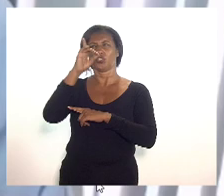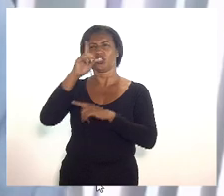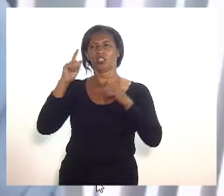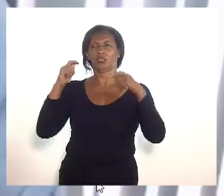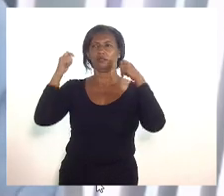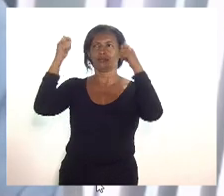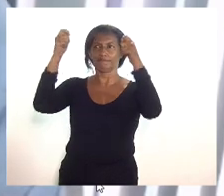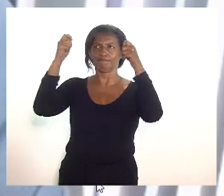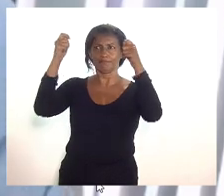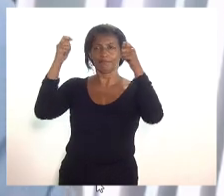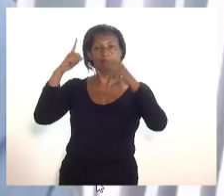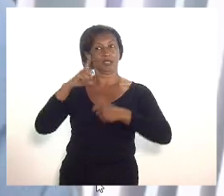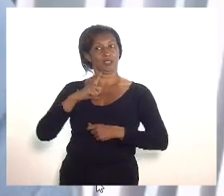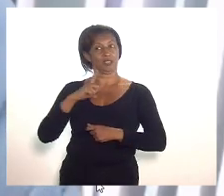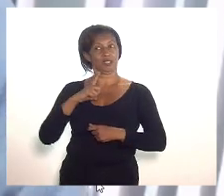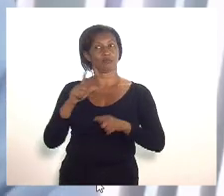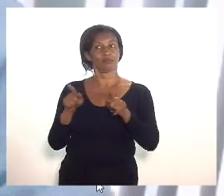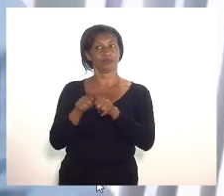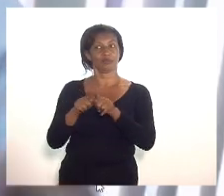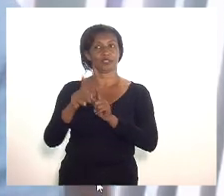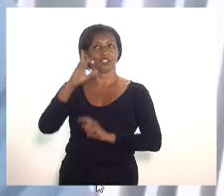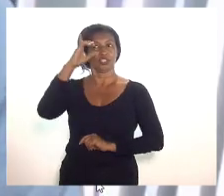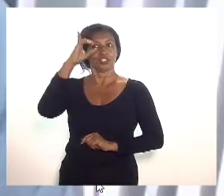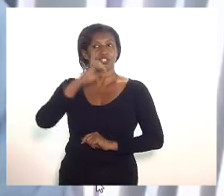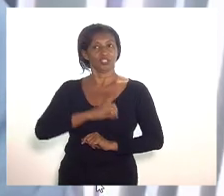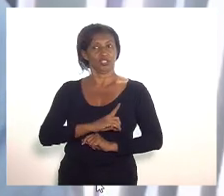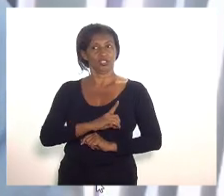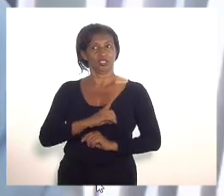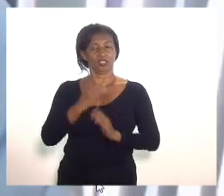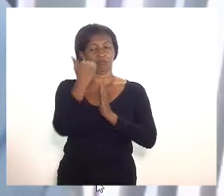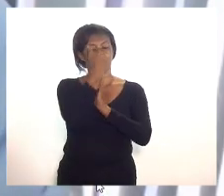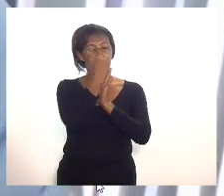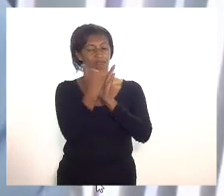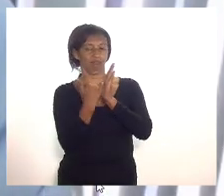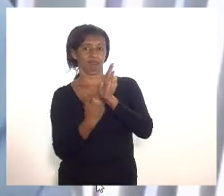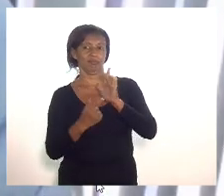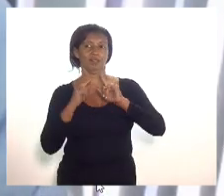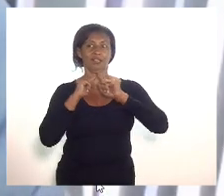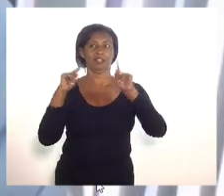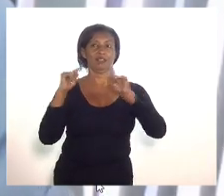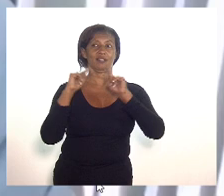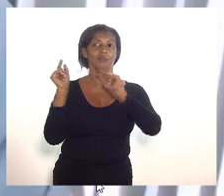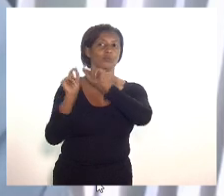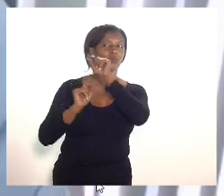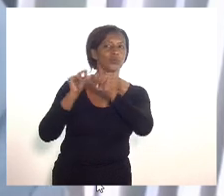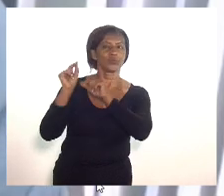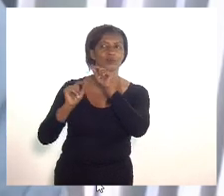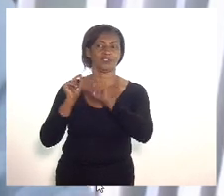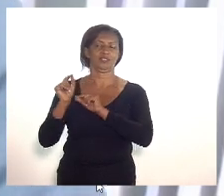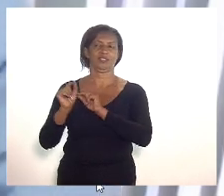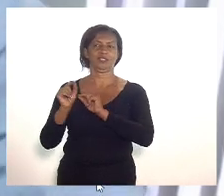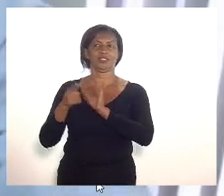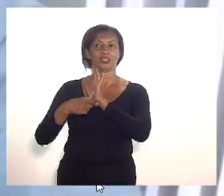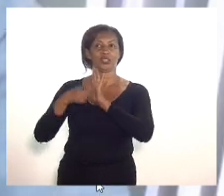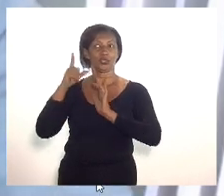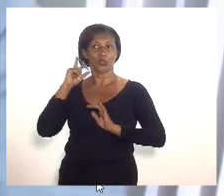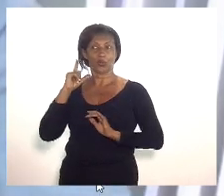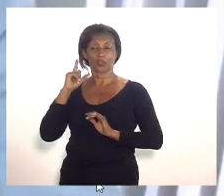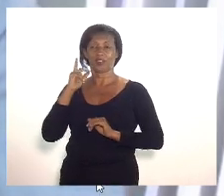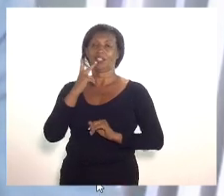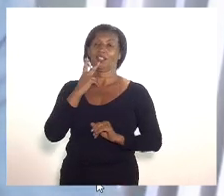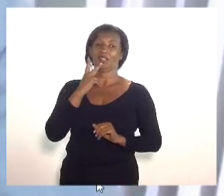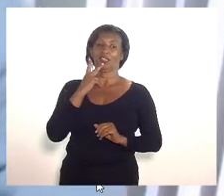agora nós também temos o direito de questionar o conteúdo das manifestações e ontem fiz um questionamento imagina não a